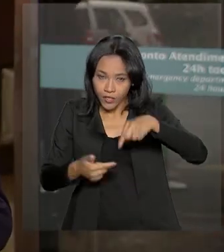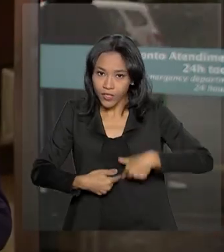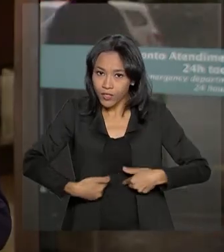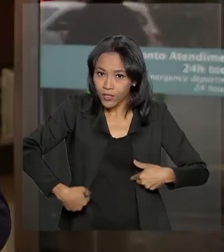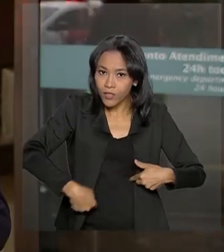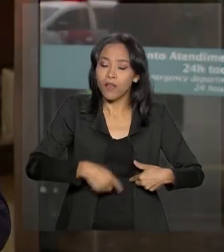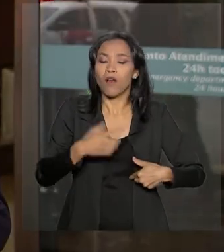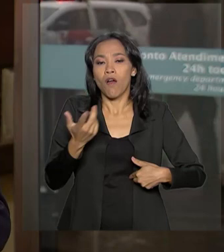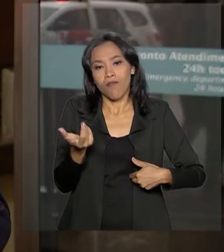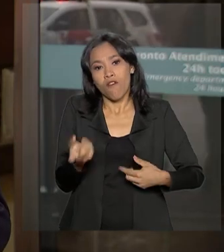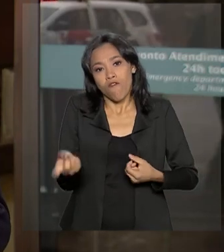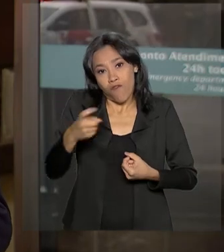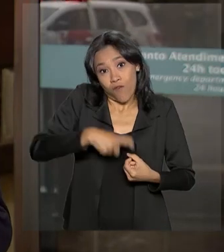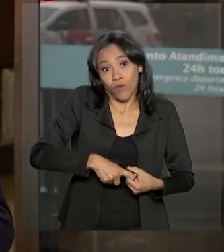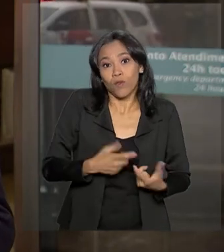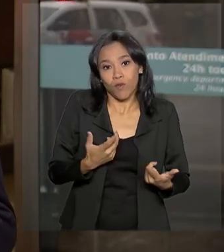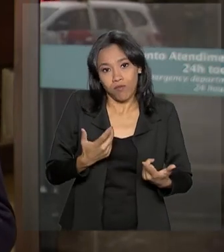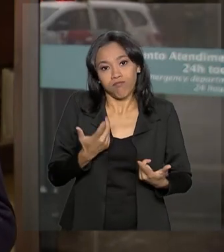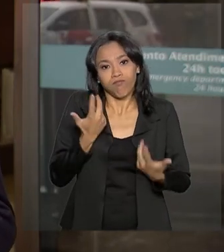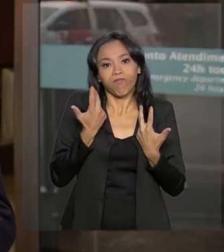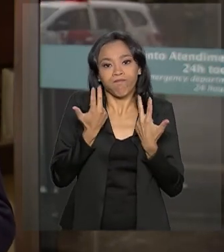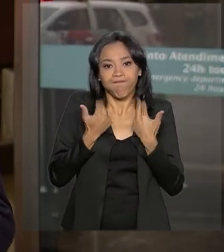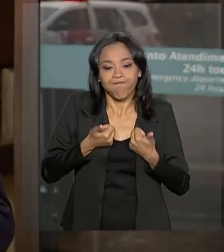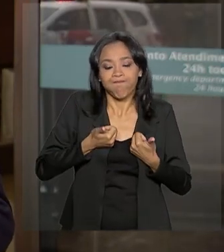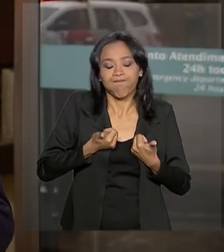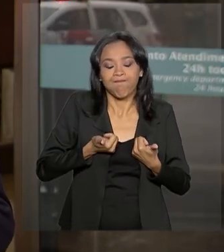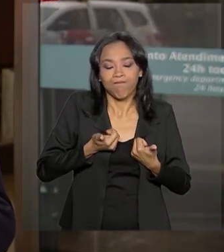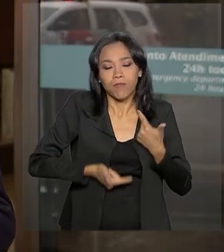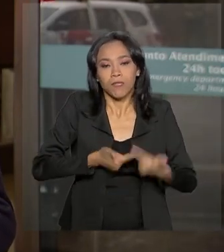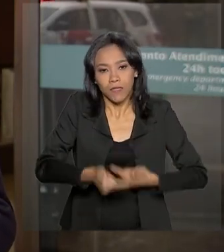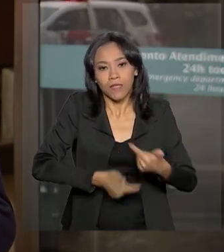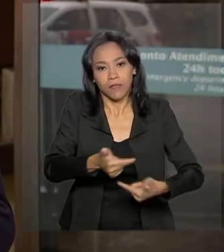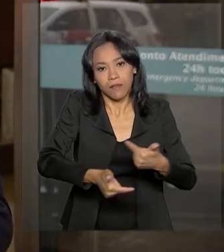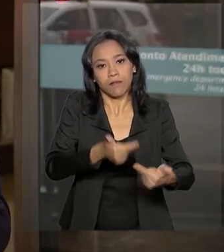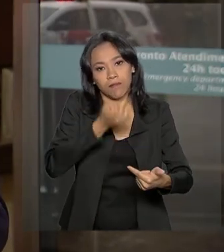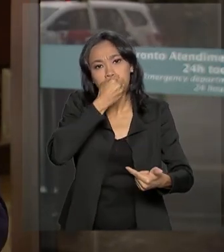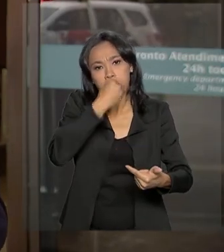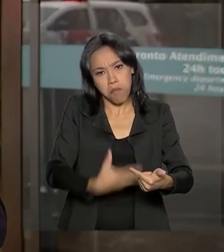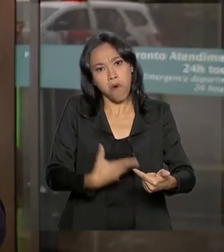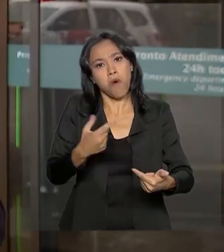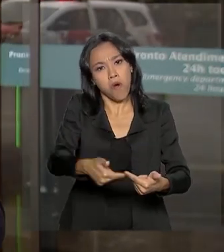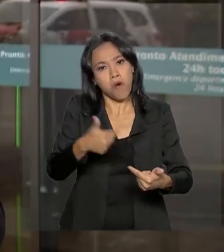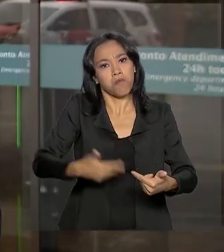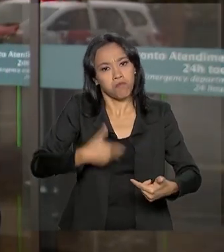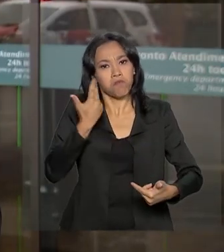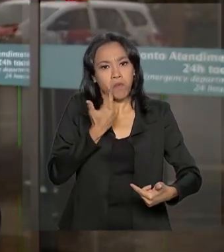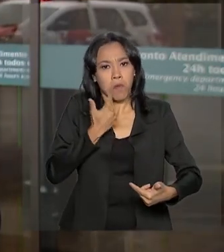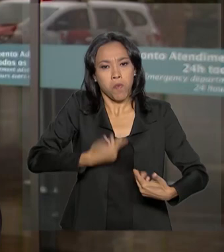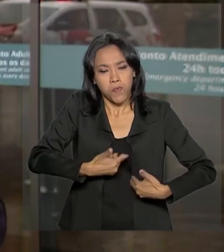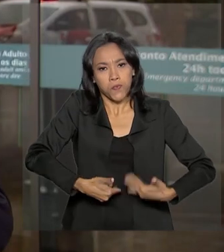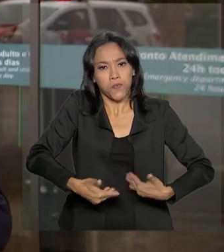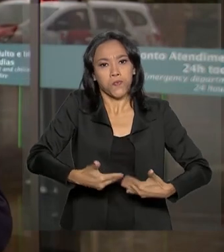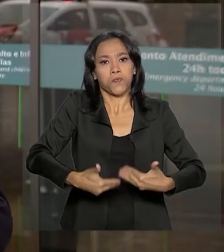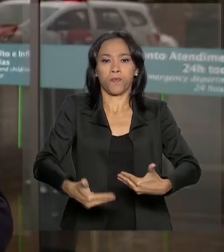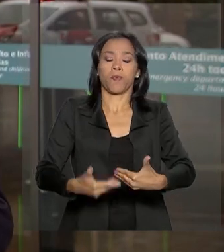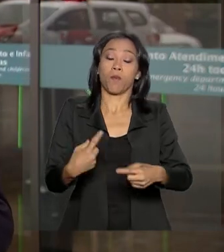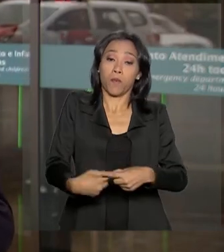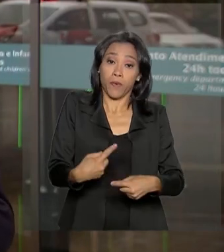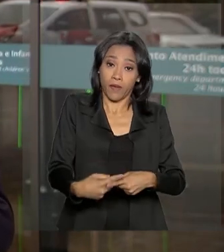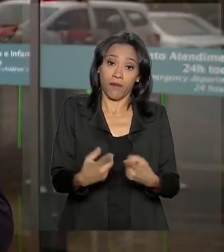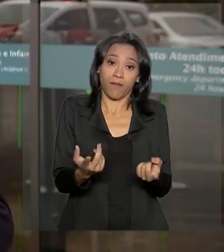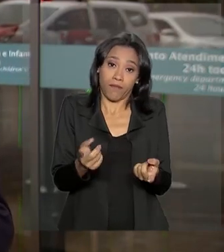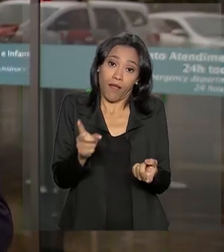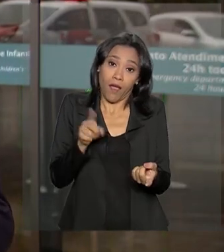a apresentar algumas funções, o que foi considerado uma boa notícia por parte da equipe médica porque, afinal de